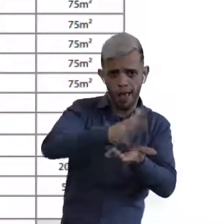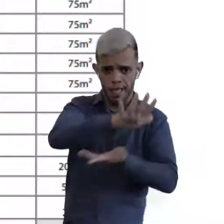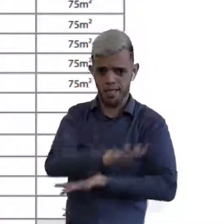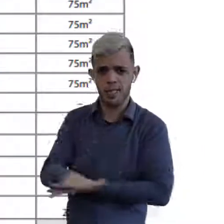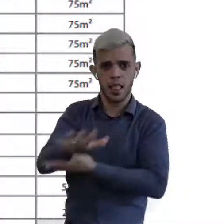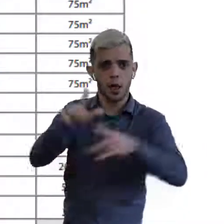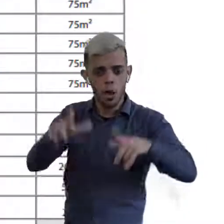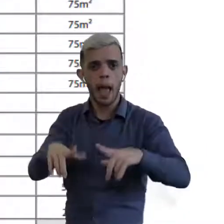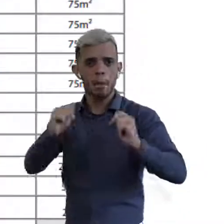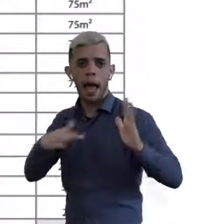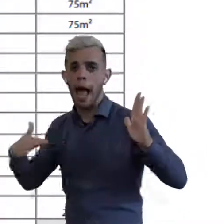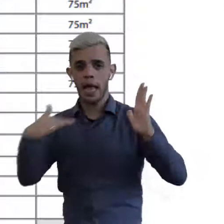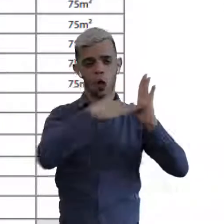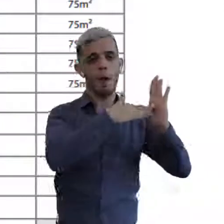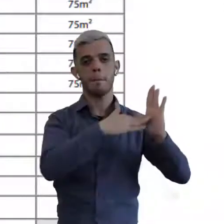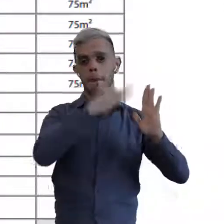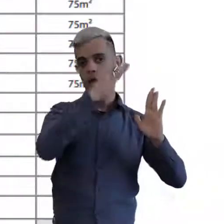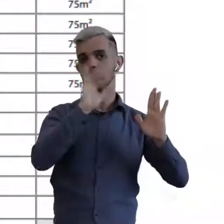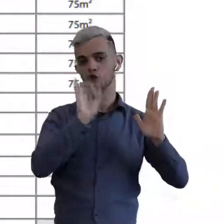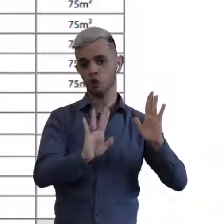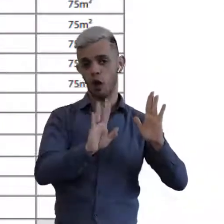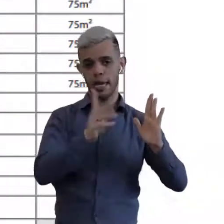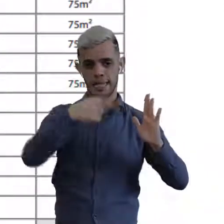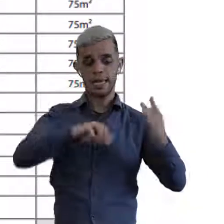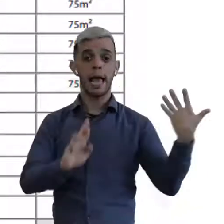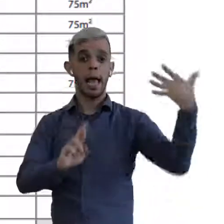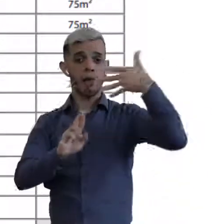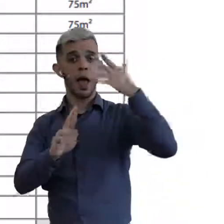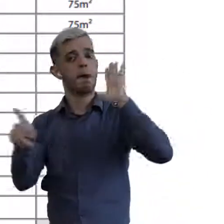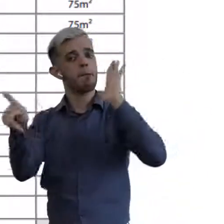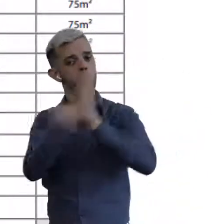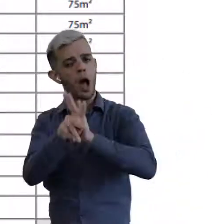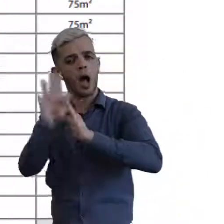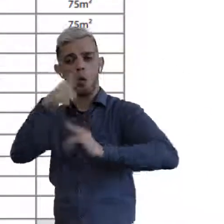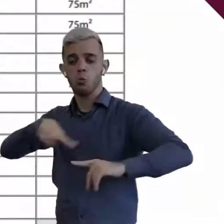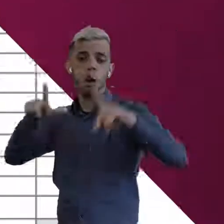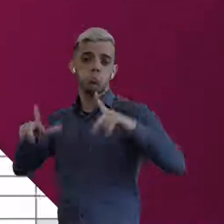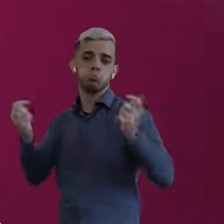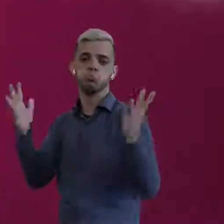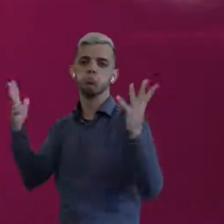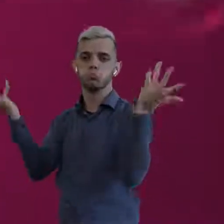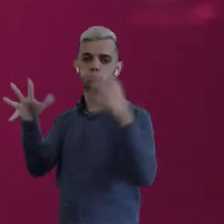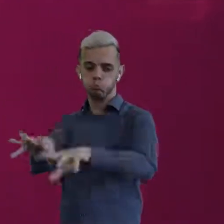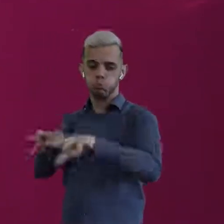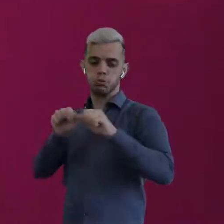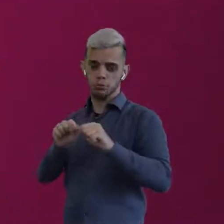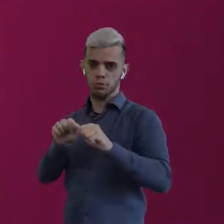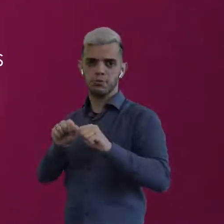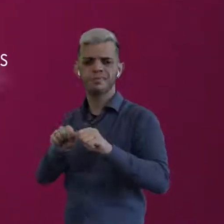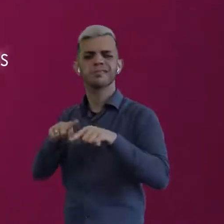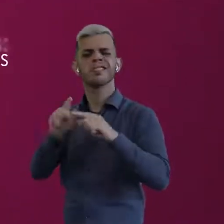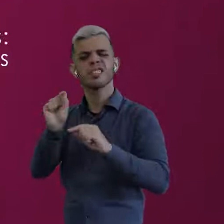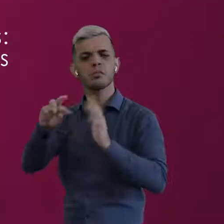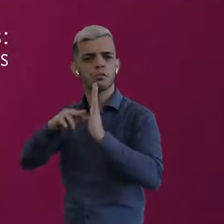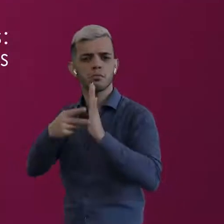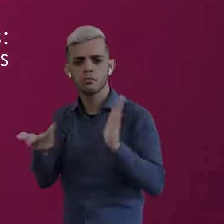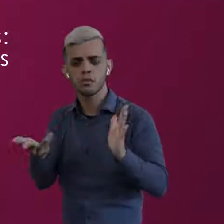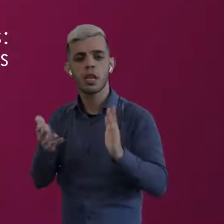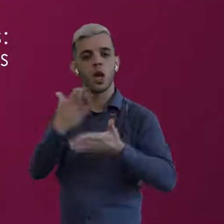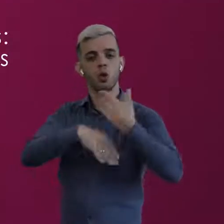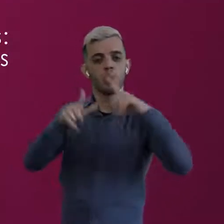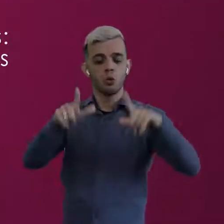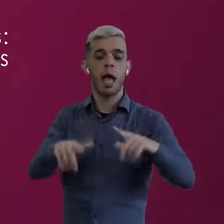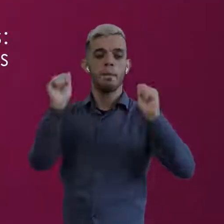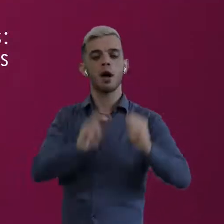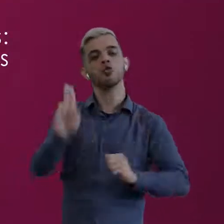Adquirindo o solo criado, ele pode atingir até o índice máximo. Esse índice refere às áreas adensáveis do empreendimento. O são áreas adensáveis?